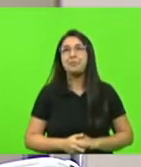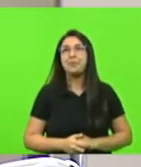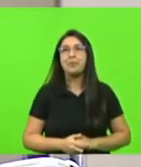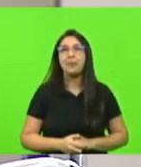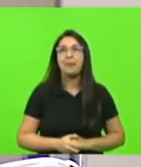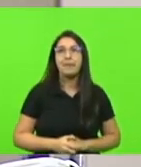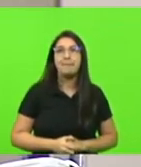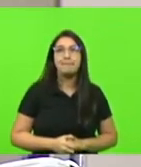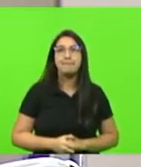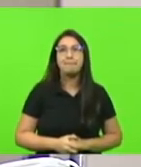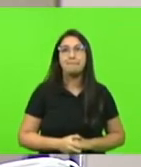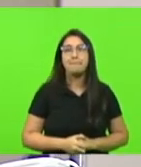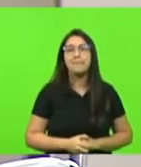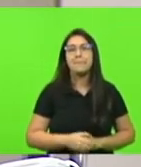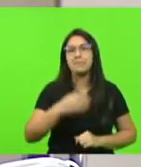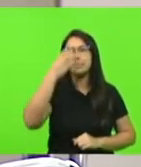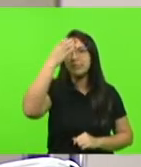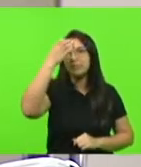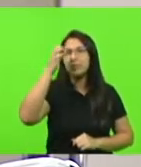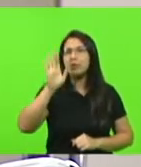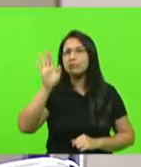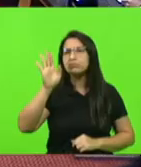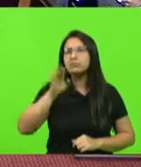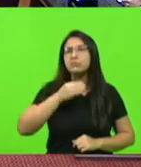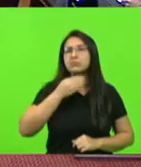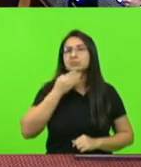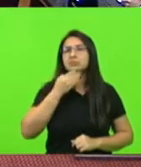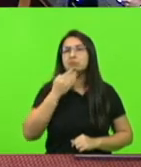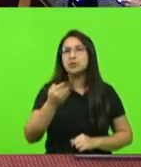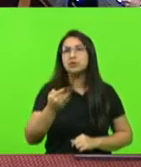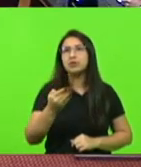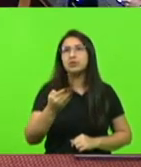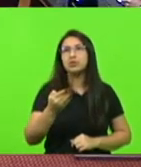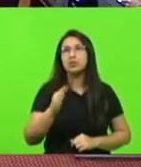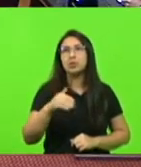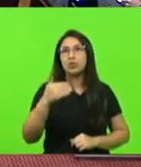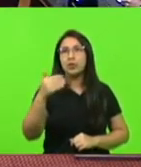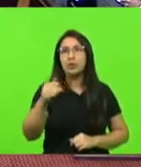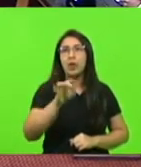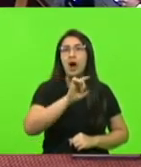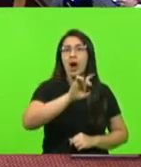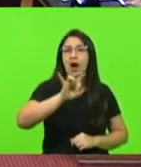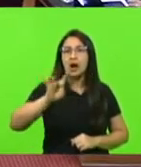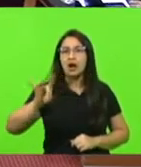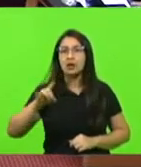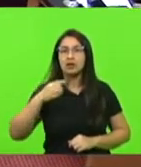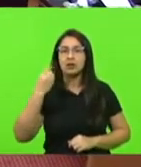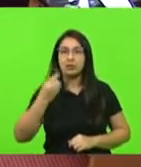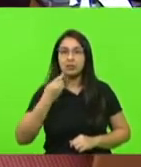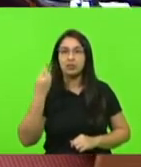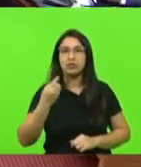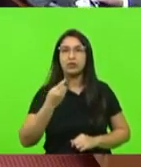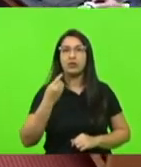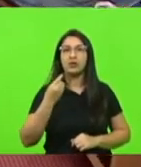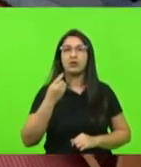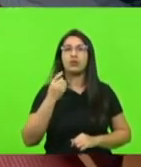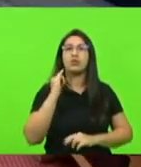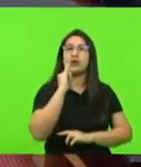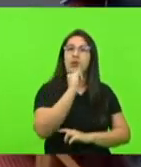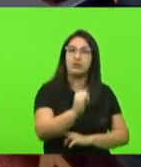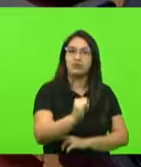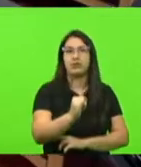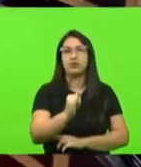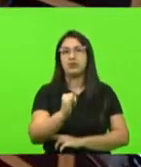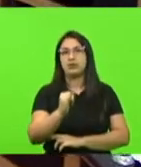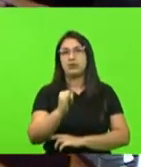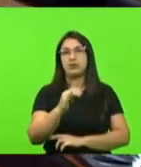Presidente? Sim, deputado Ismael. Pela ordem, apenas um pedido de que, efetivamente, cada deputado seja comunicado devidamente para que a gente não fique